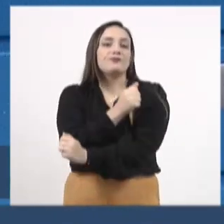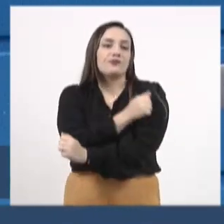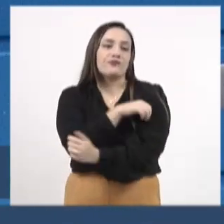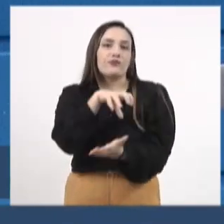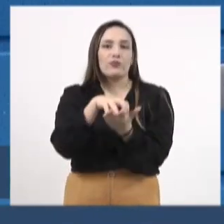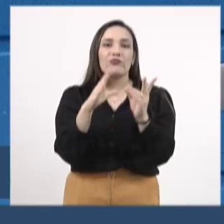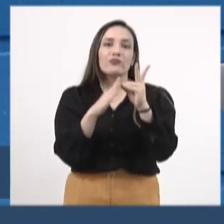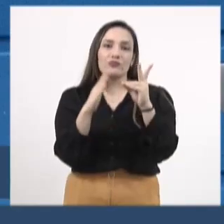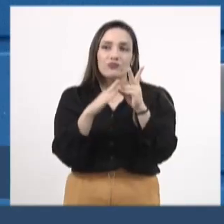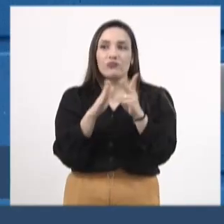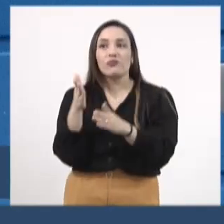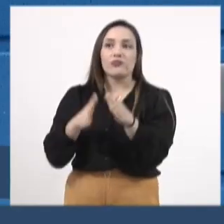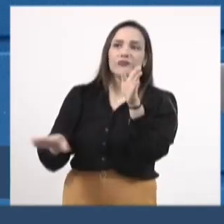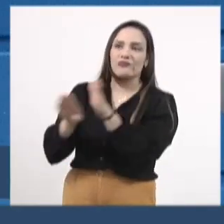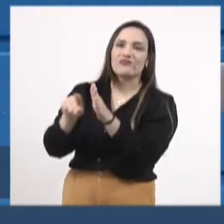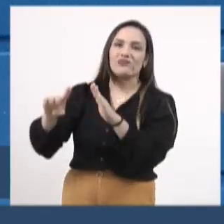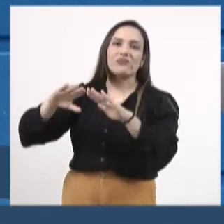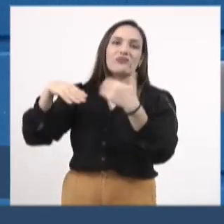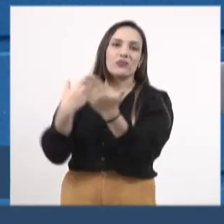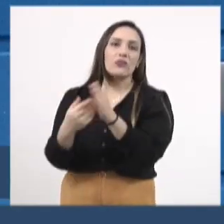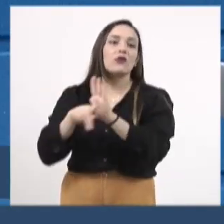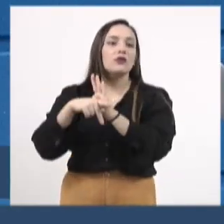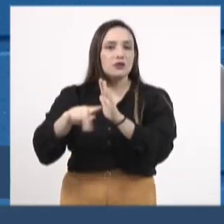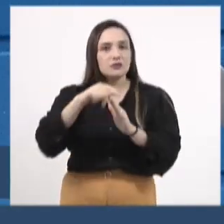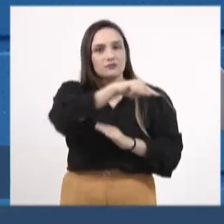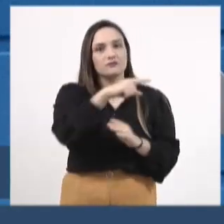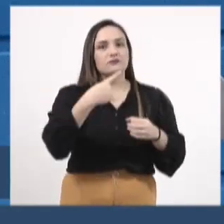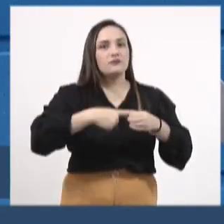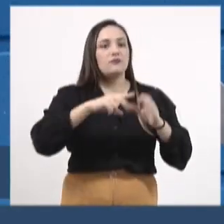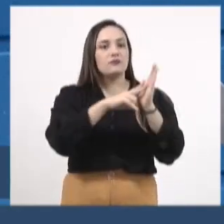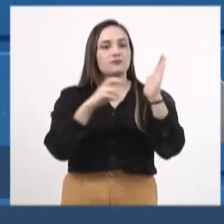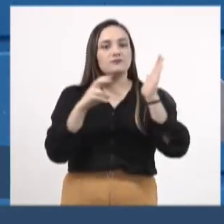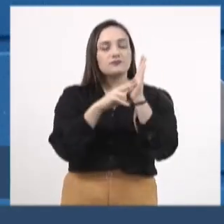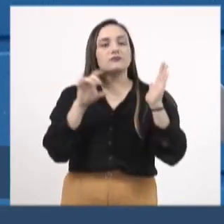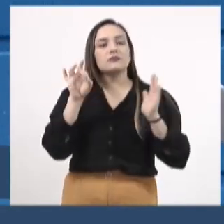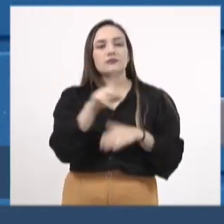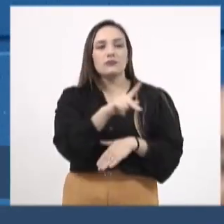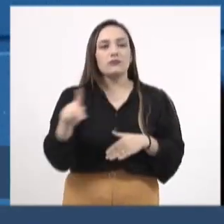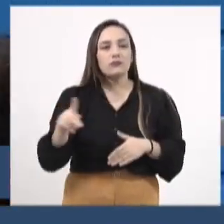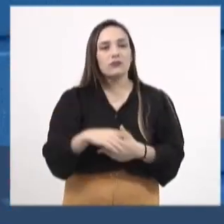indígenas das aldeias de dois irmãos do Buriti. Era o que tinha, senhor presidente.